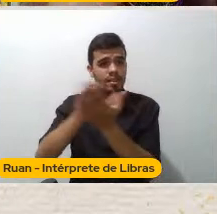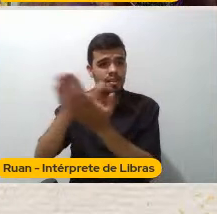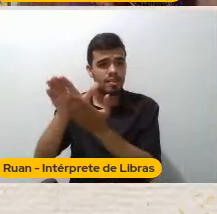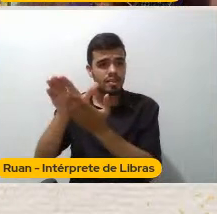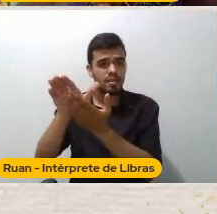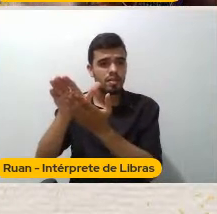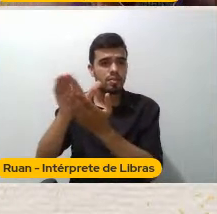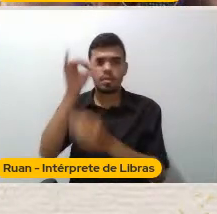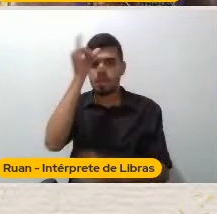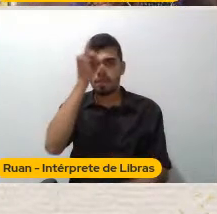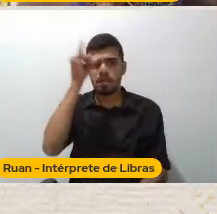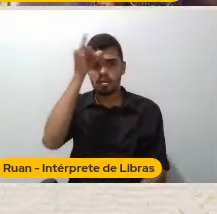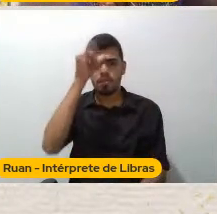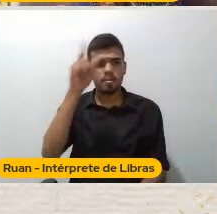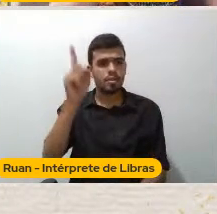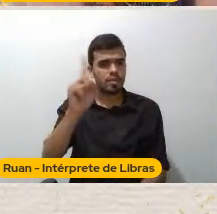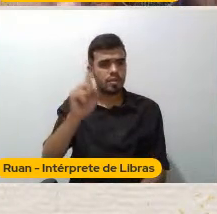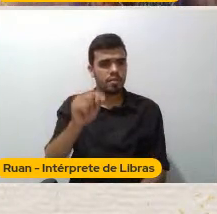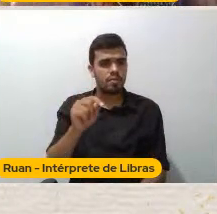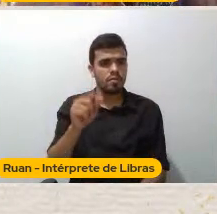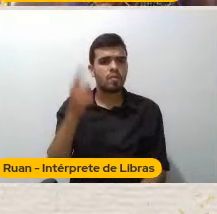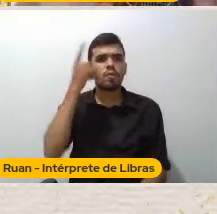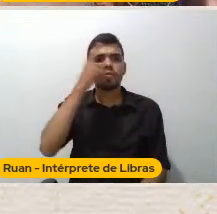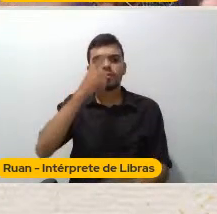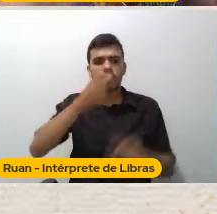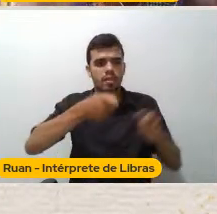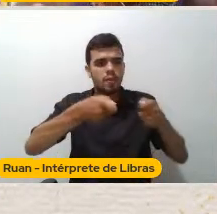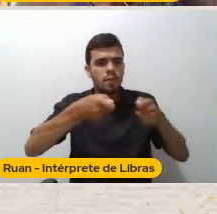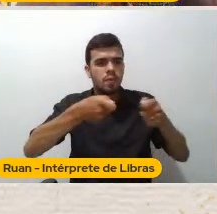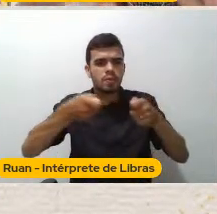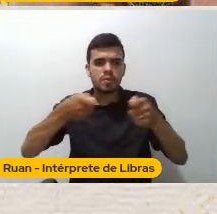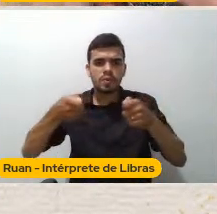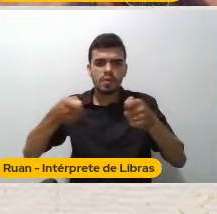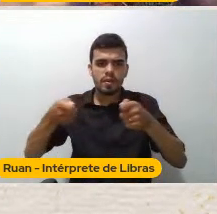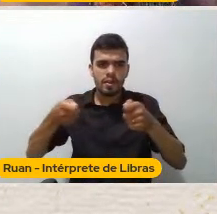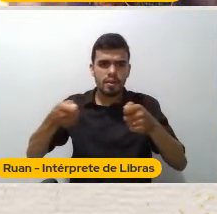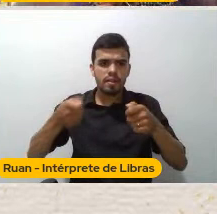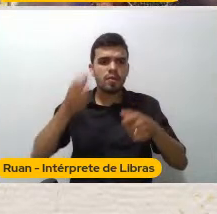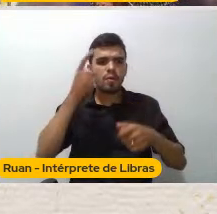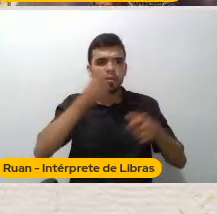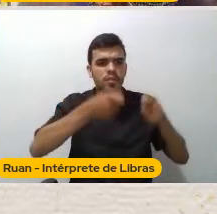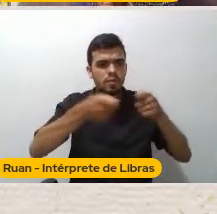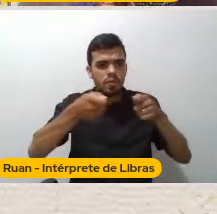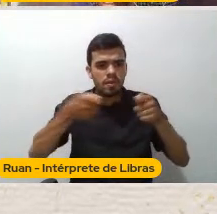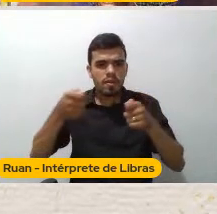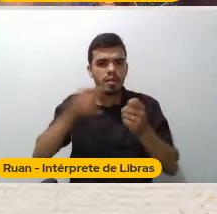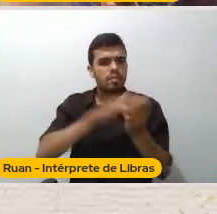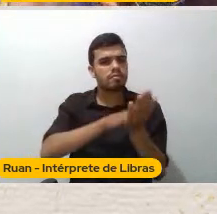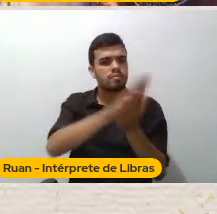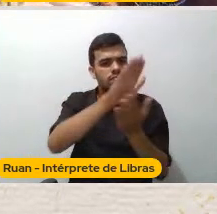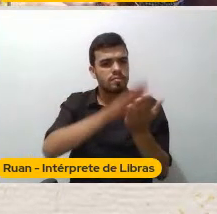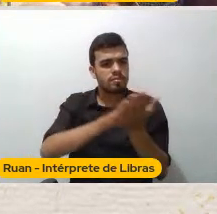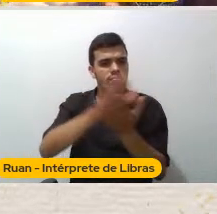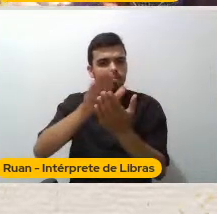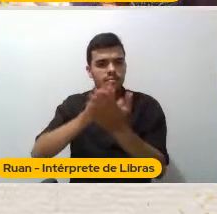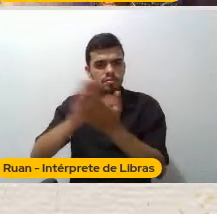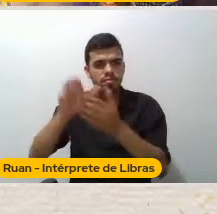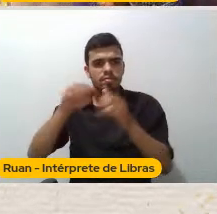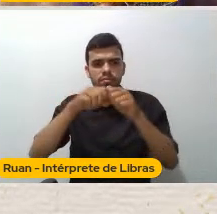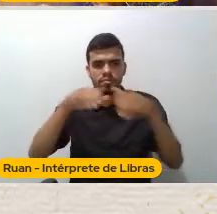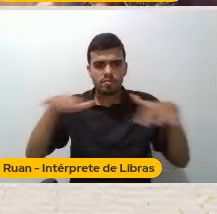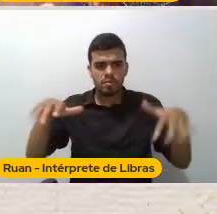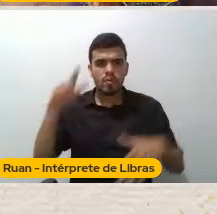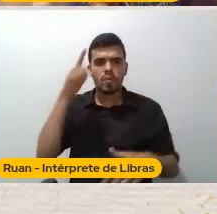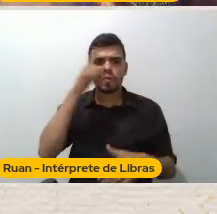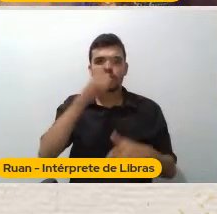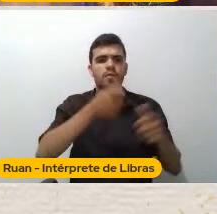literário E controlar E controlar A distribuição A publicação E a gente só lê Quem